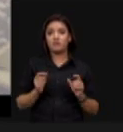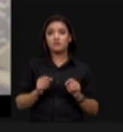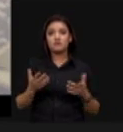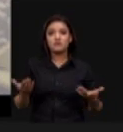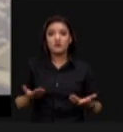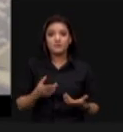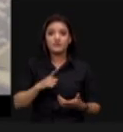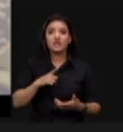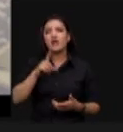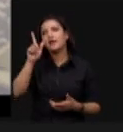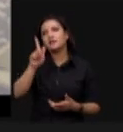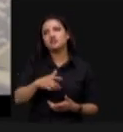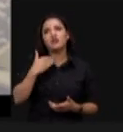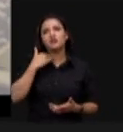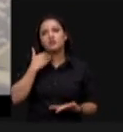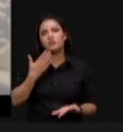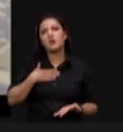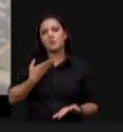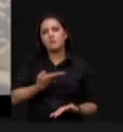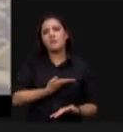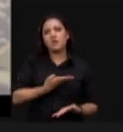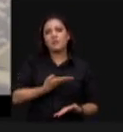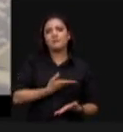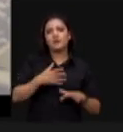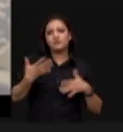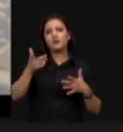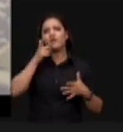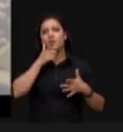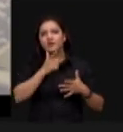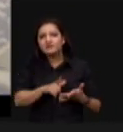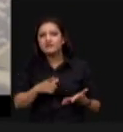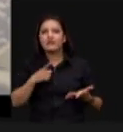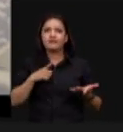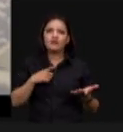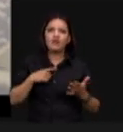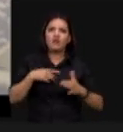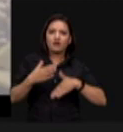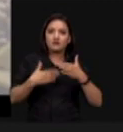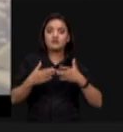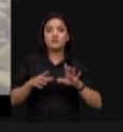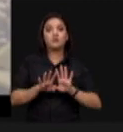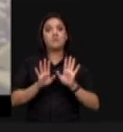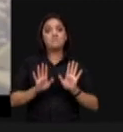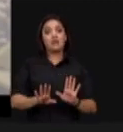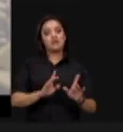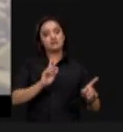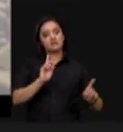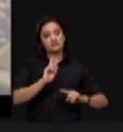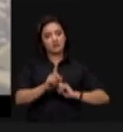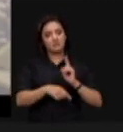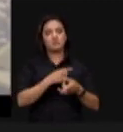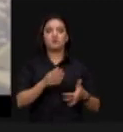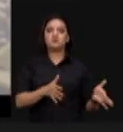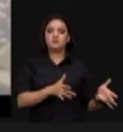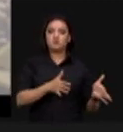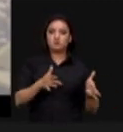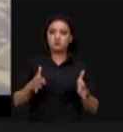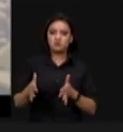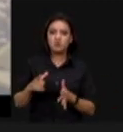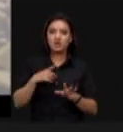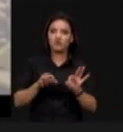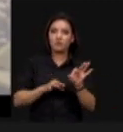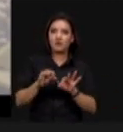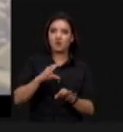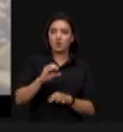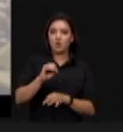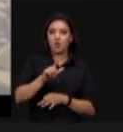um gerente do banco amigo para poder ter um rendimento adequado na aplicação do dinheiro. De lá para cá, com a economia estabilizada, com o Plano Collor mais tarde, o